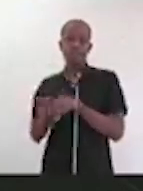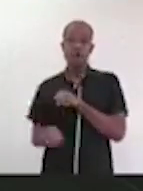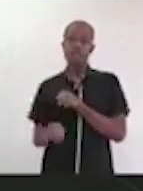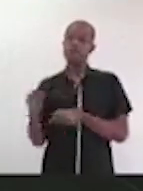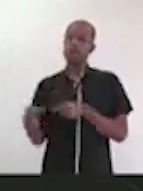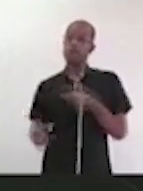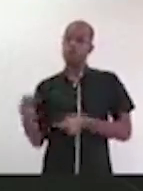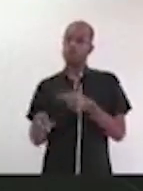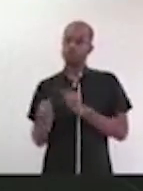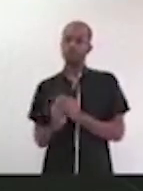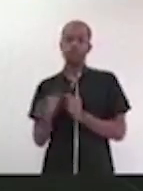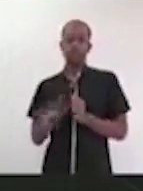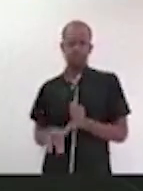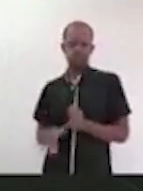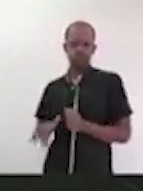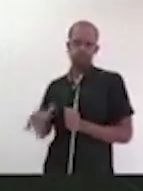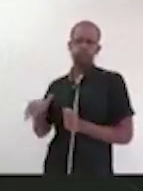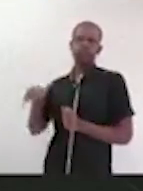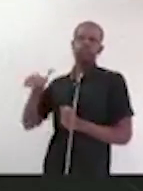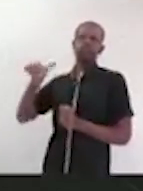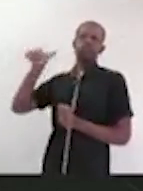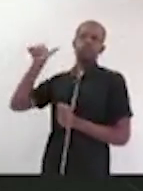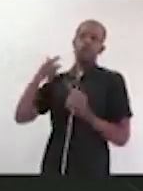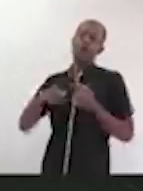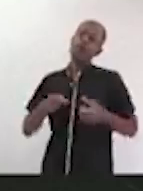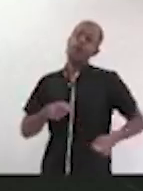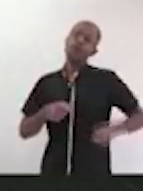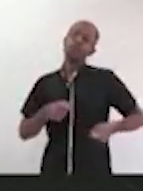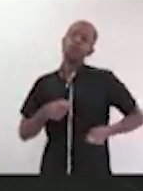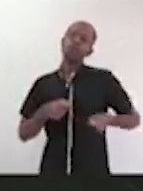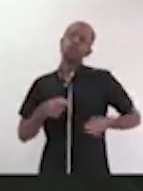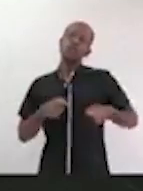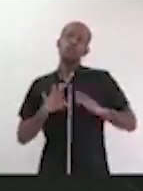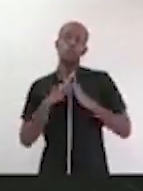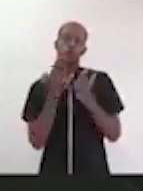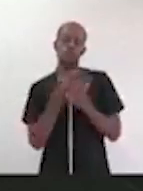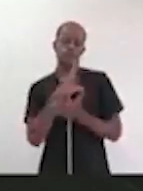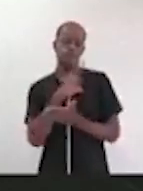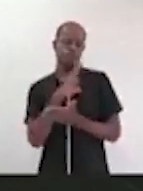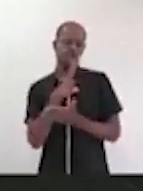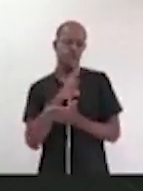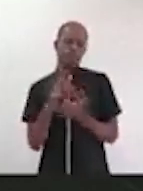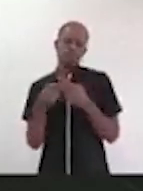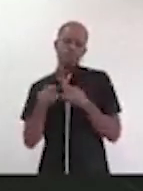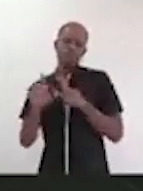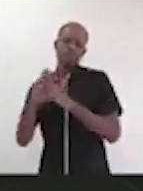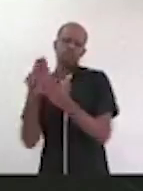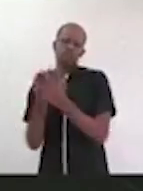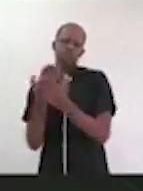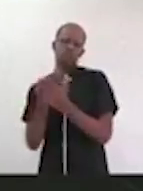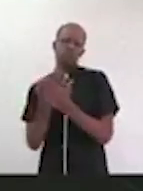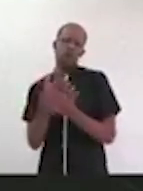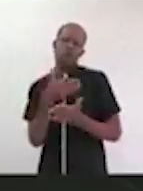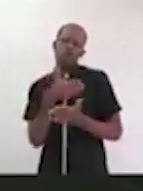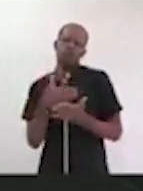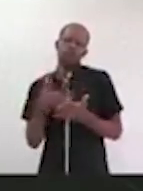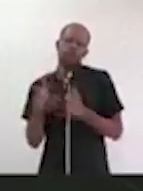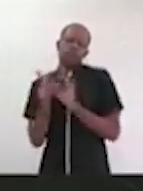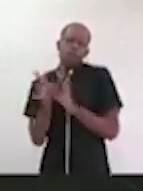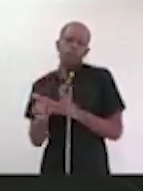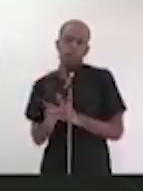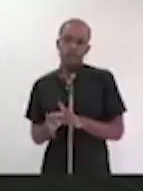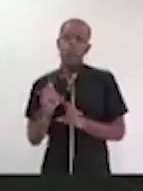cresci tanto quando fui bolsista numa escola particular quanto quando estudava em escola pública sem ter ideia do que fazer um vereador,